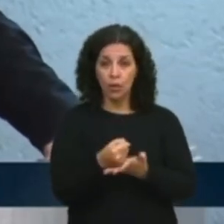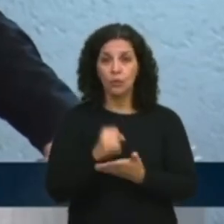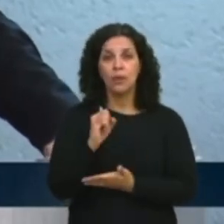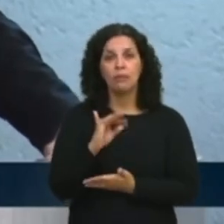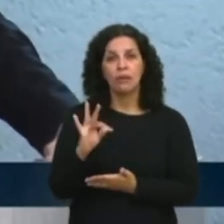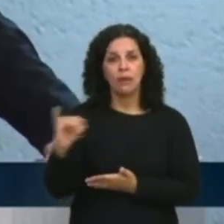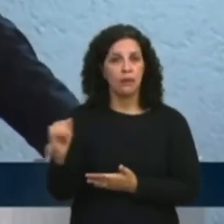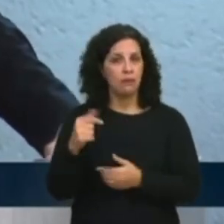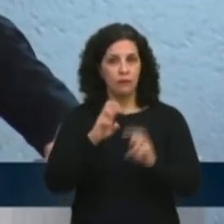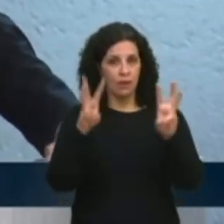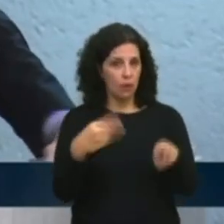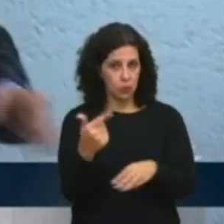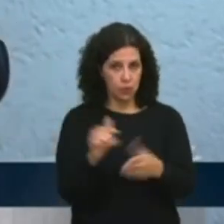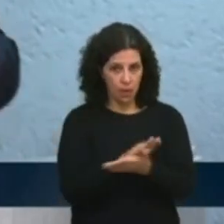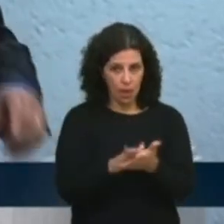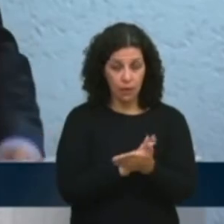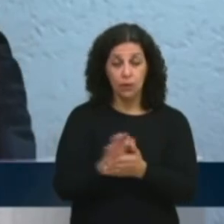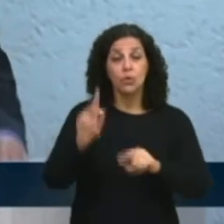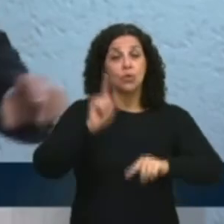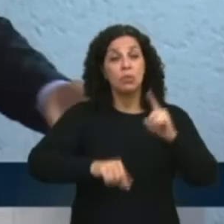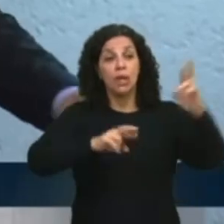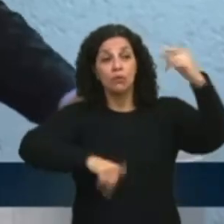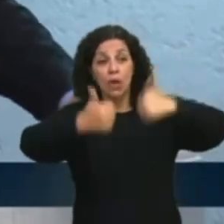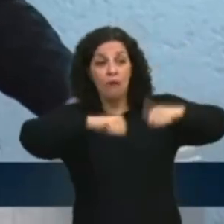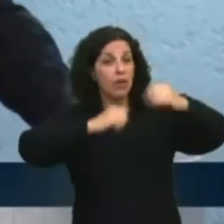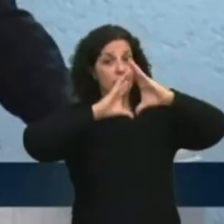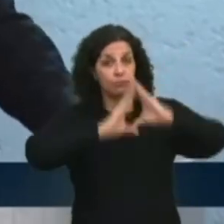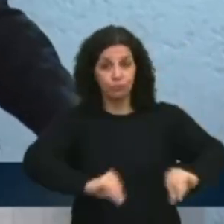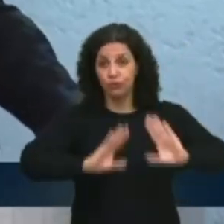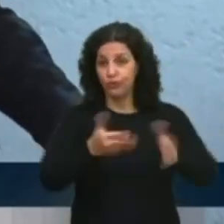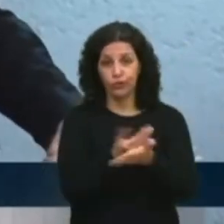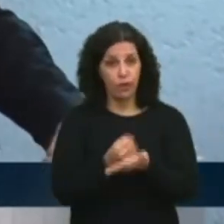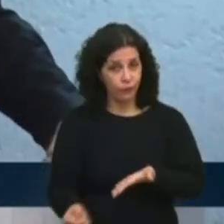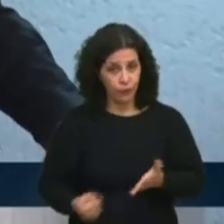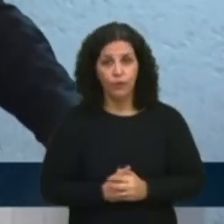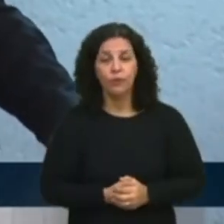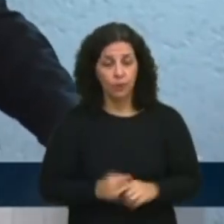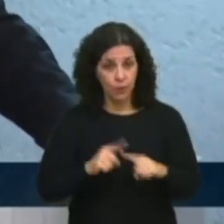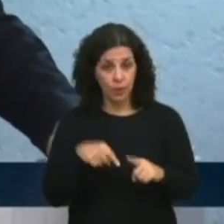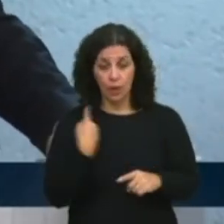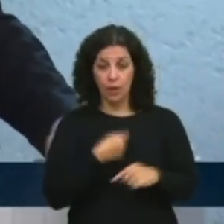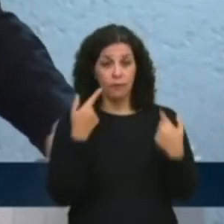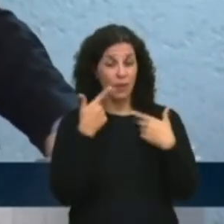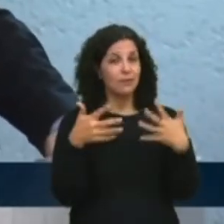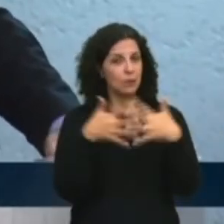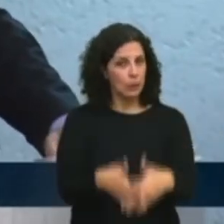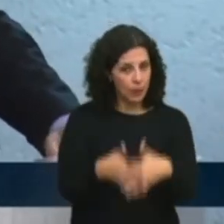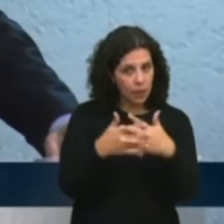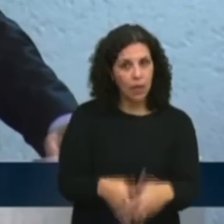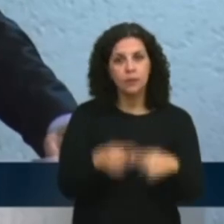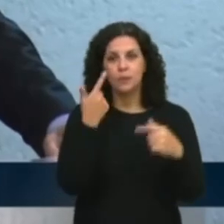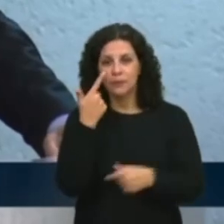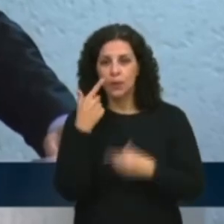o ITTI. Nós perdemos a nossa ferramenta de avaliação do que está acontecendo, porque é muito complexo toda